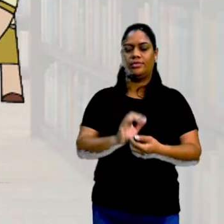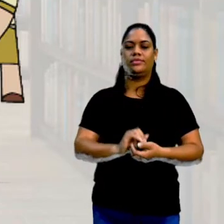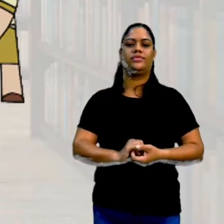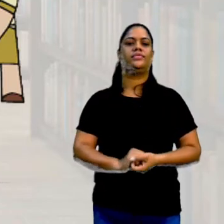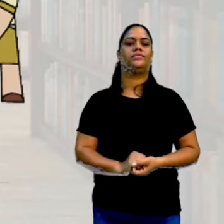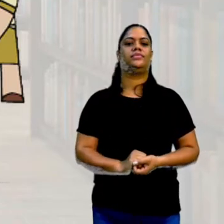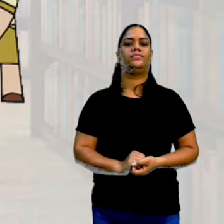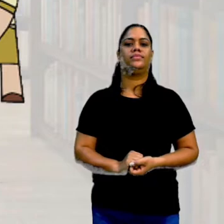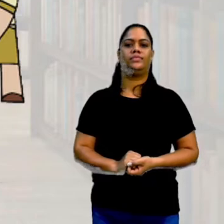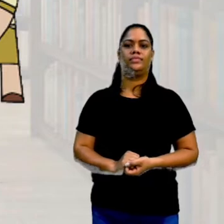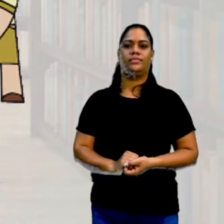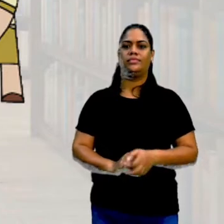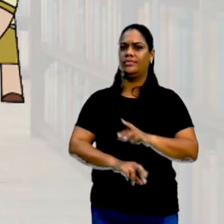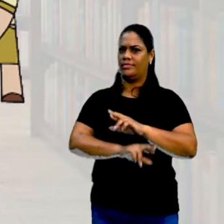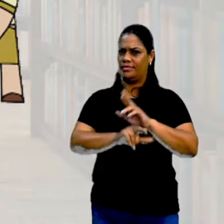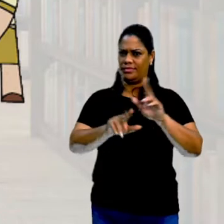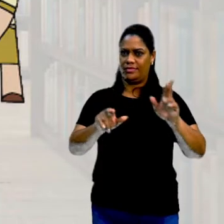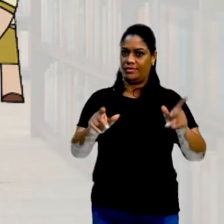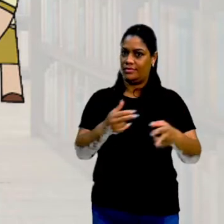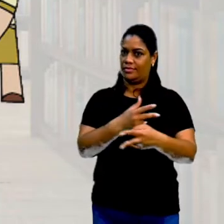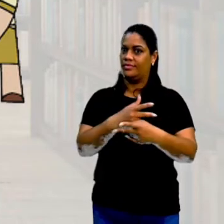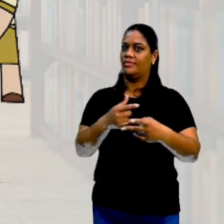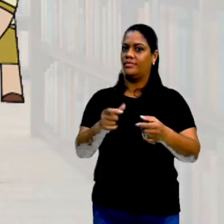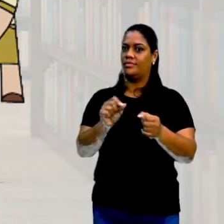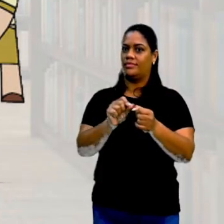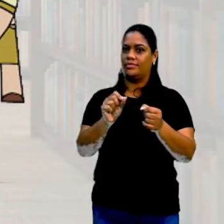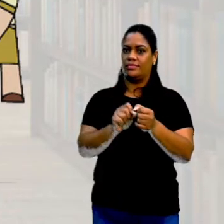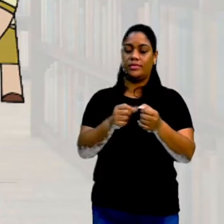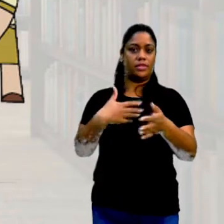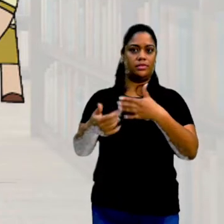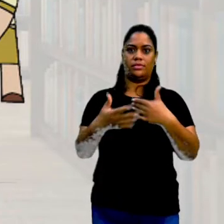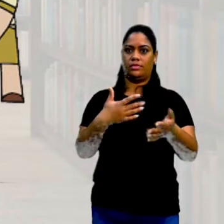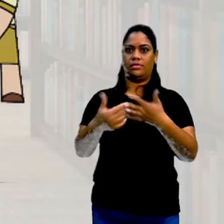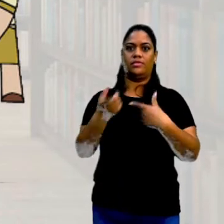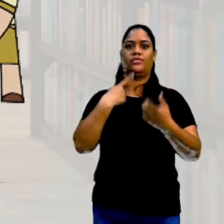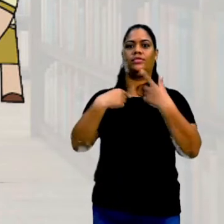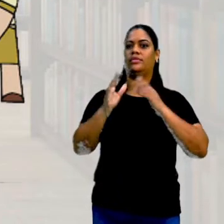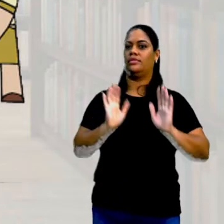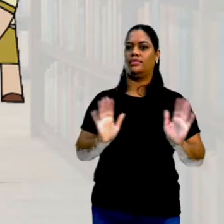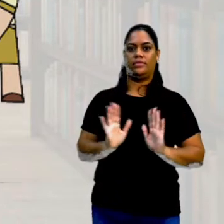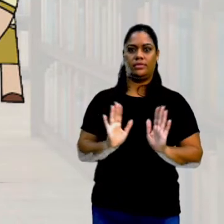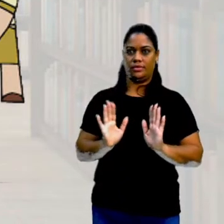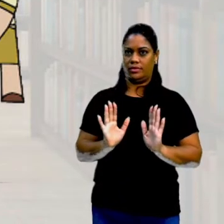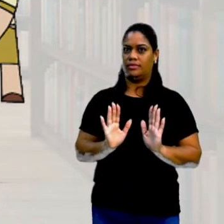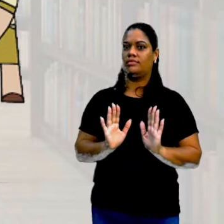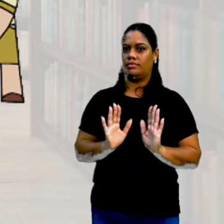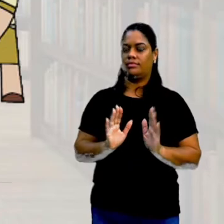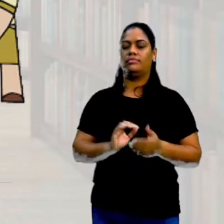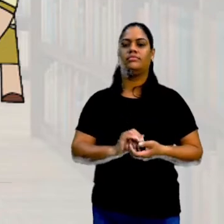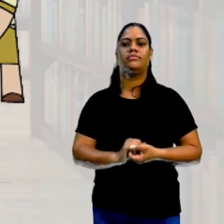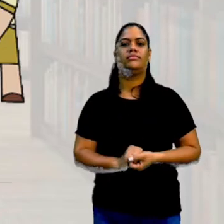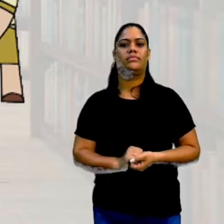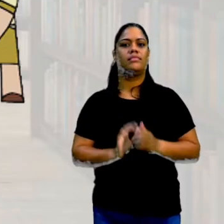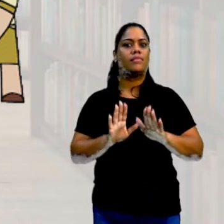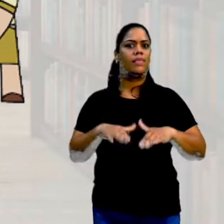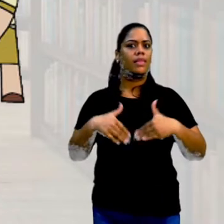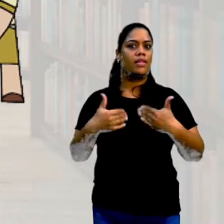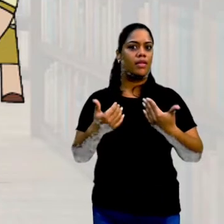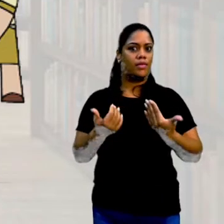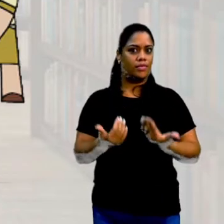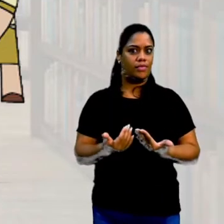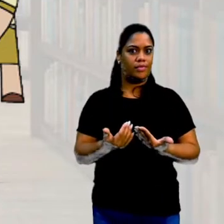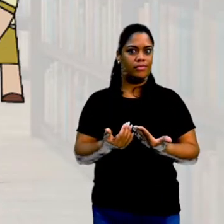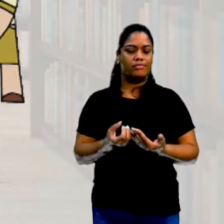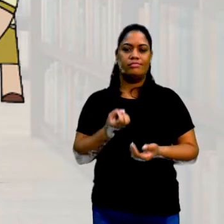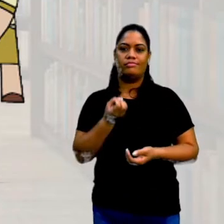amostral. E são vários critérios para fazer, de qualquer jeito que você forma amostra. Mas, quais as vantagens e